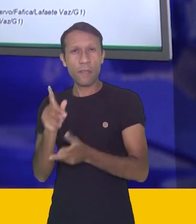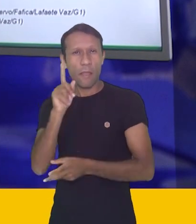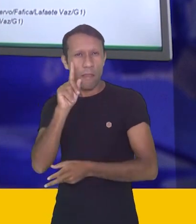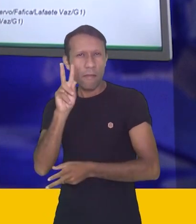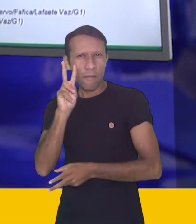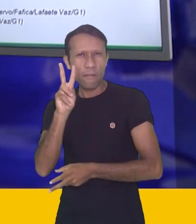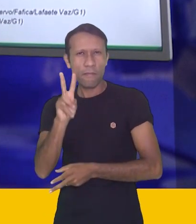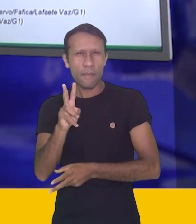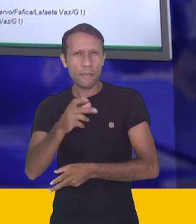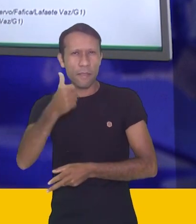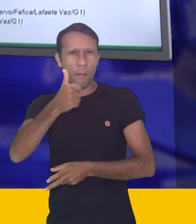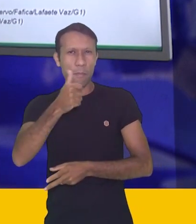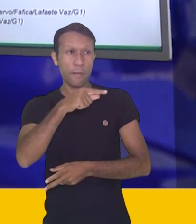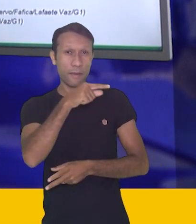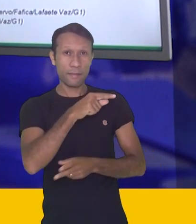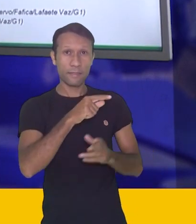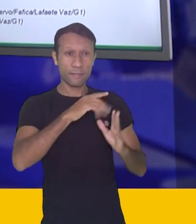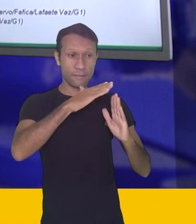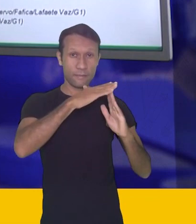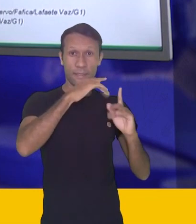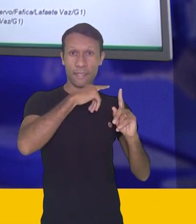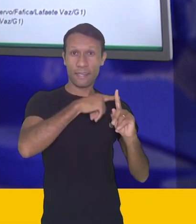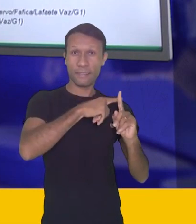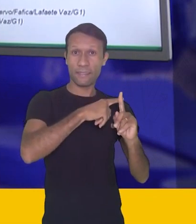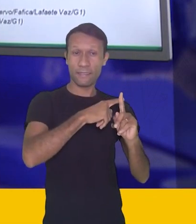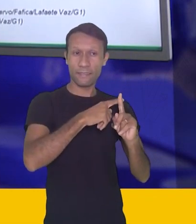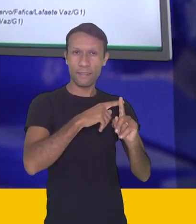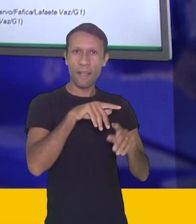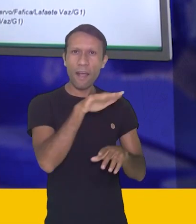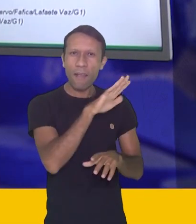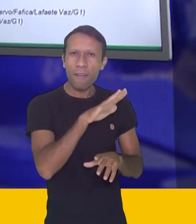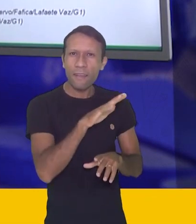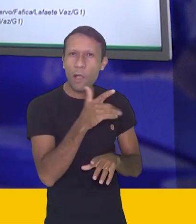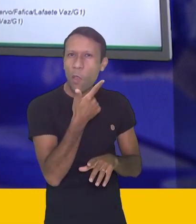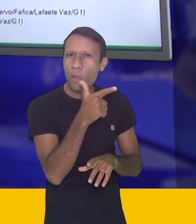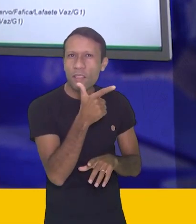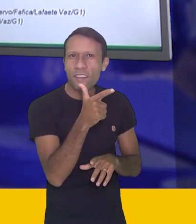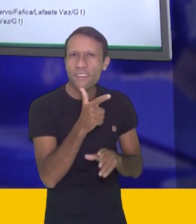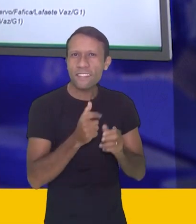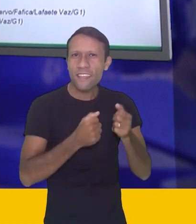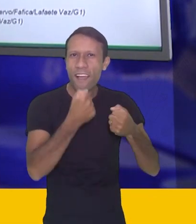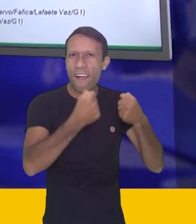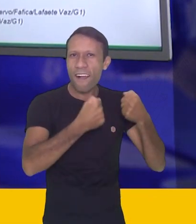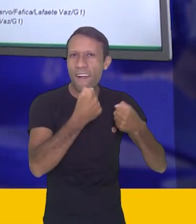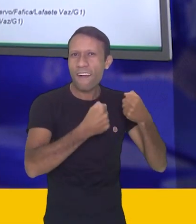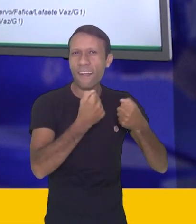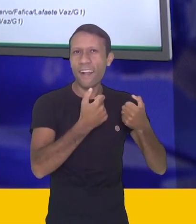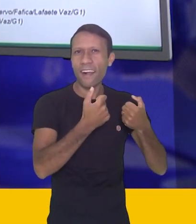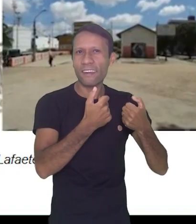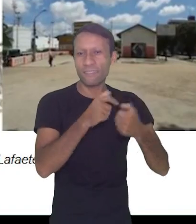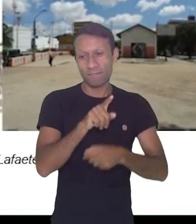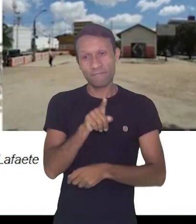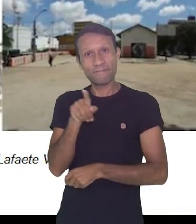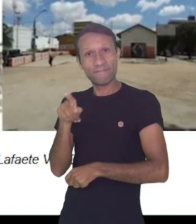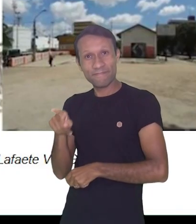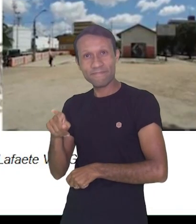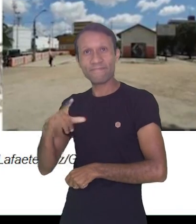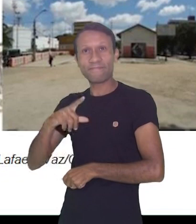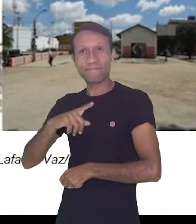imagens, aqui na catedral nós não tínhamos automóveis. Aqui nós temos automóveis, aqui nós temos